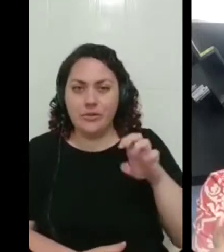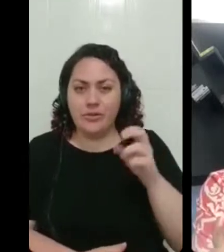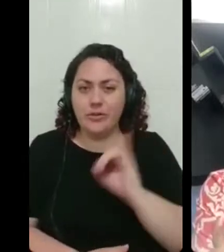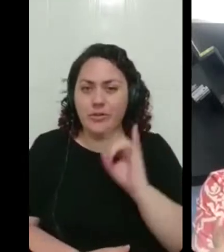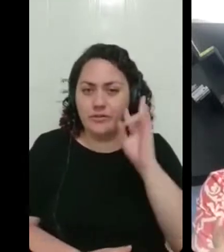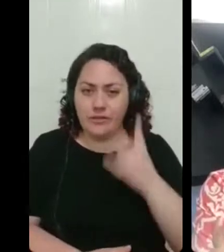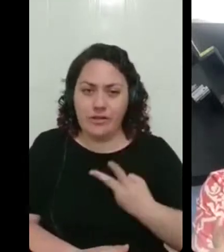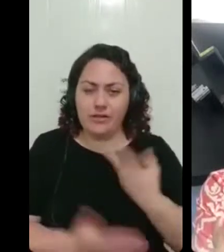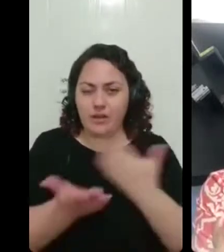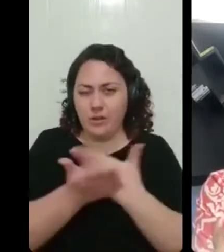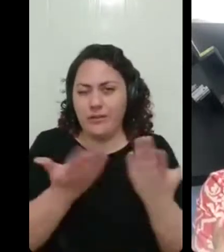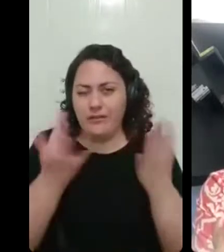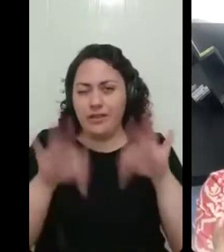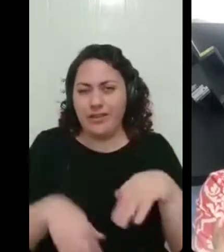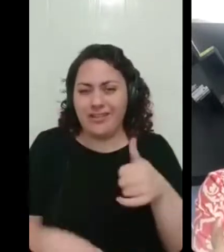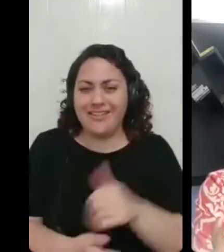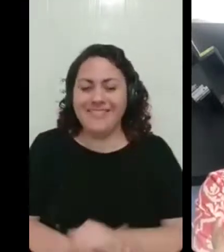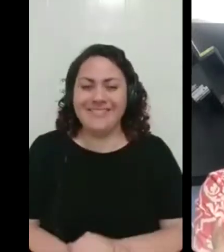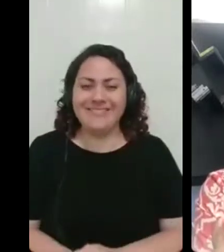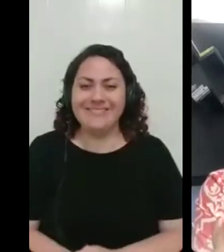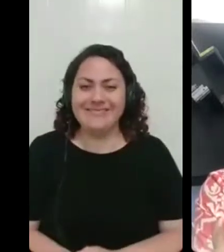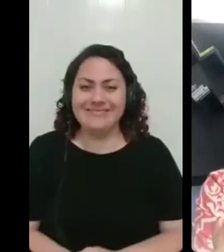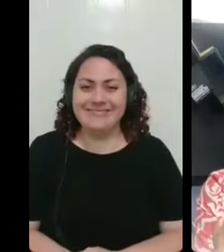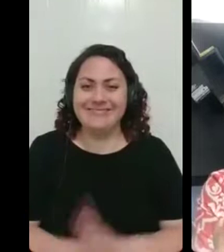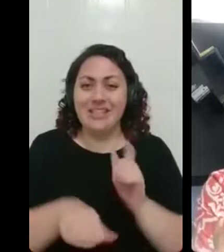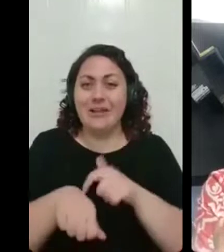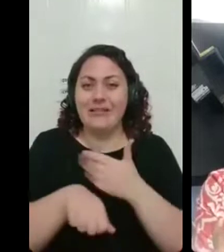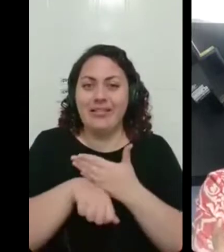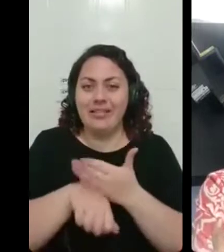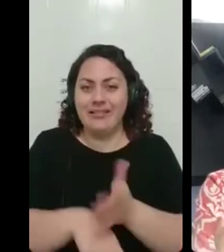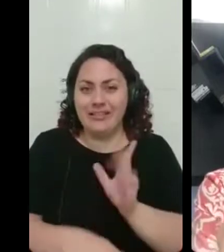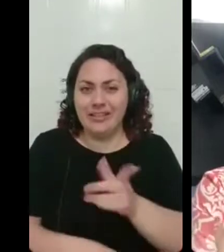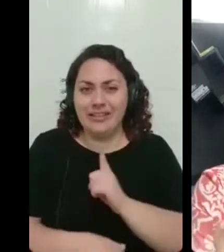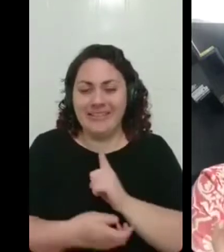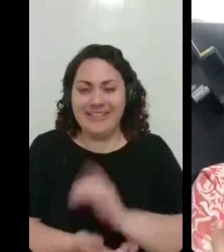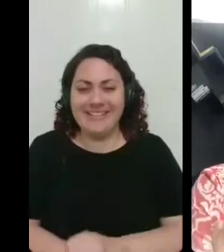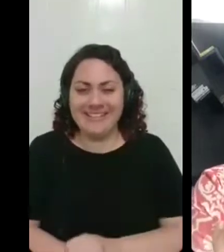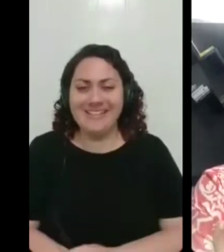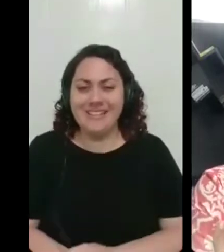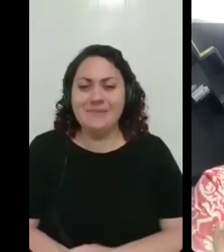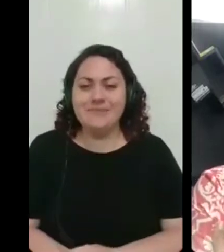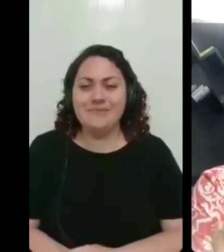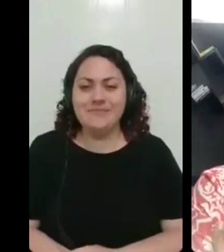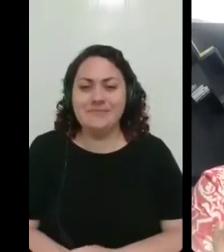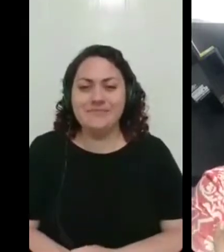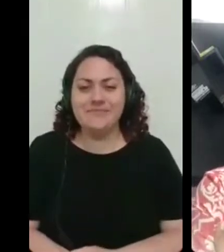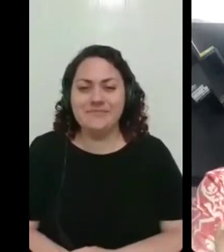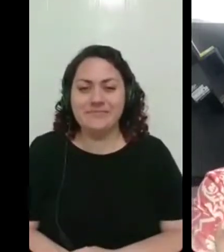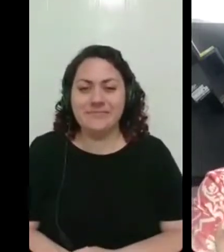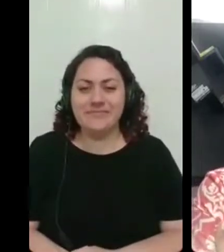a encerrar. A gente já tá aqui a não ser quantas razões. Pode falar. Eu ia dizer